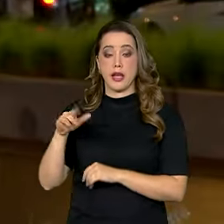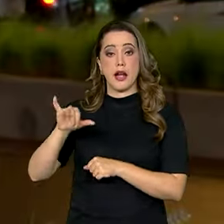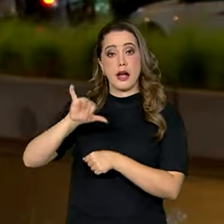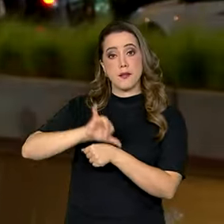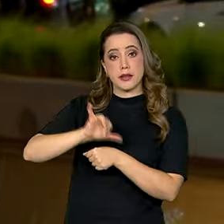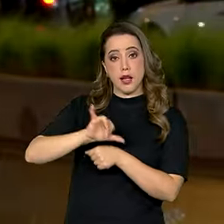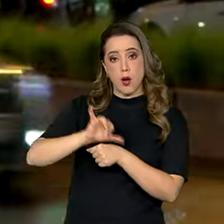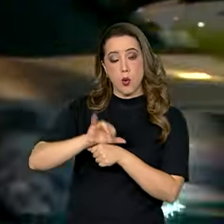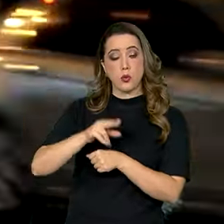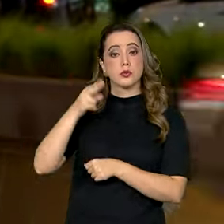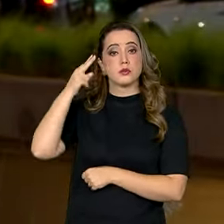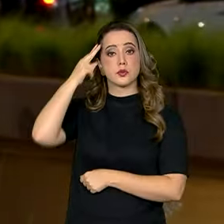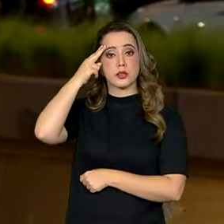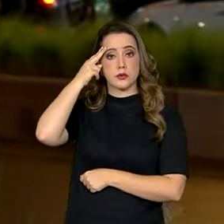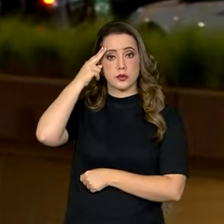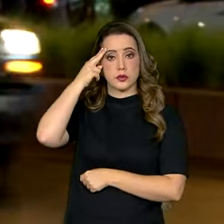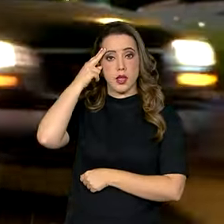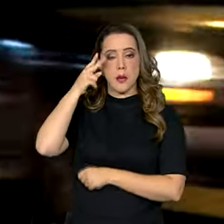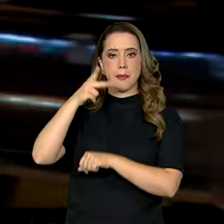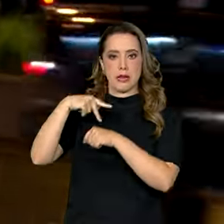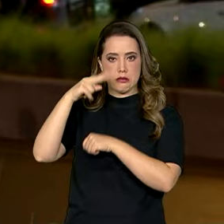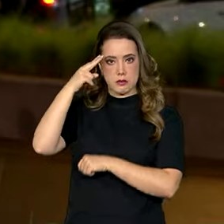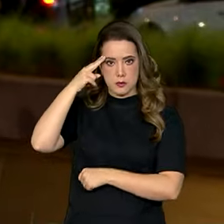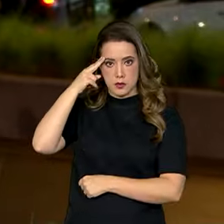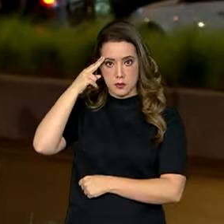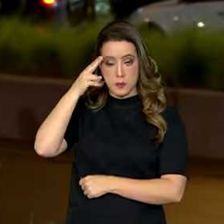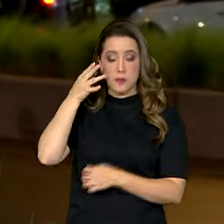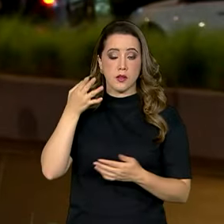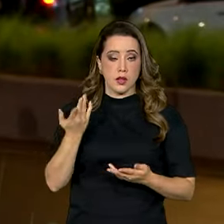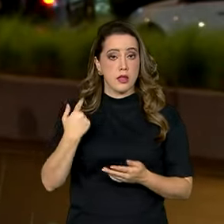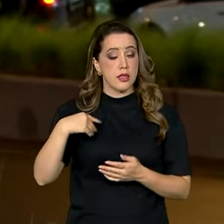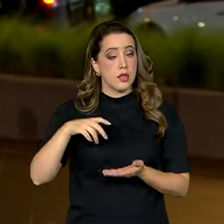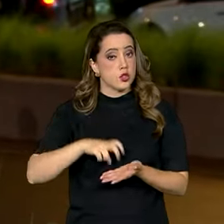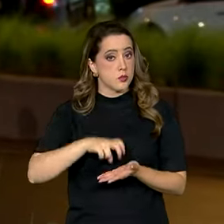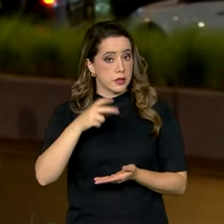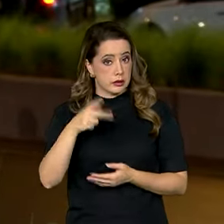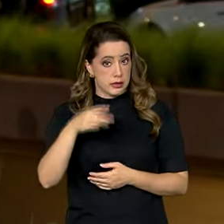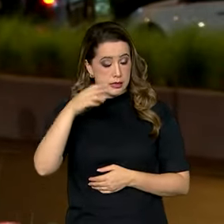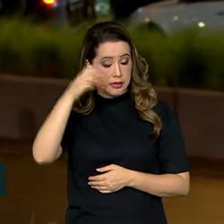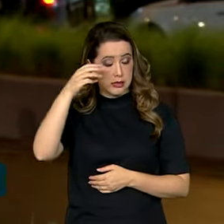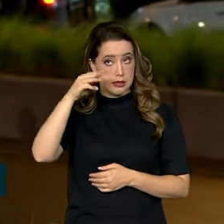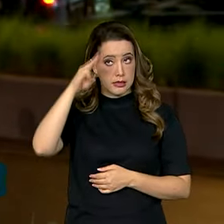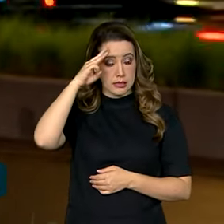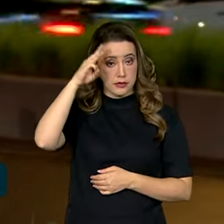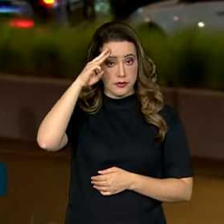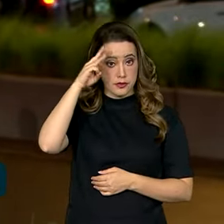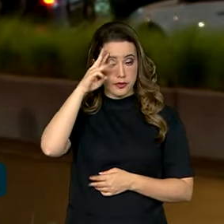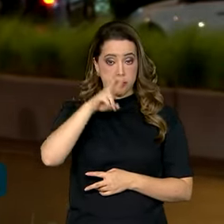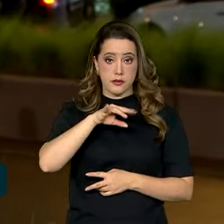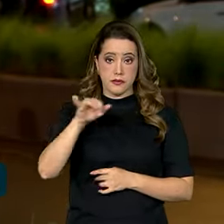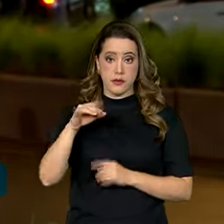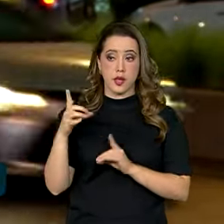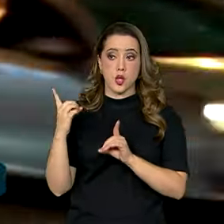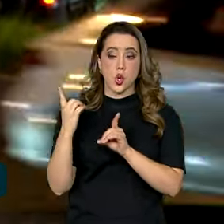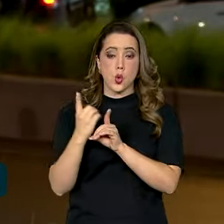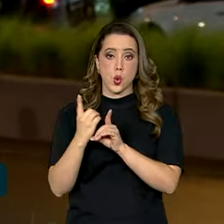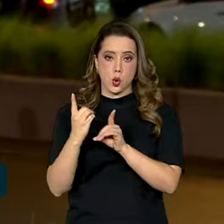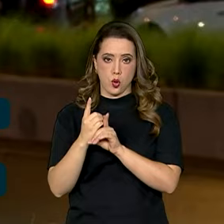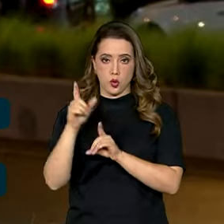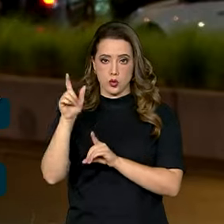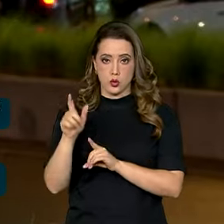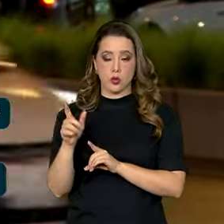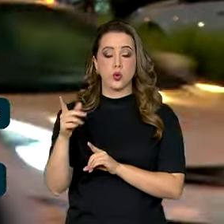Arábia Saudita, na manhã desta terça-feira. Ele vai participar de um encontro bilateral com o príncipe herdeiro e primeiro